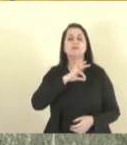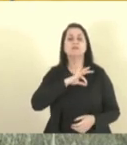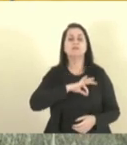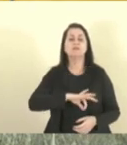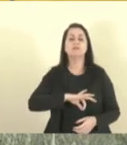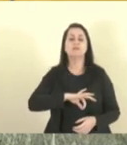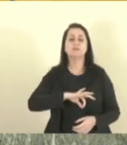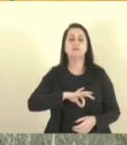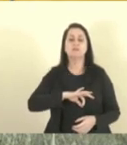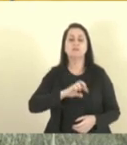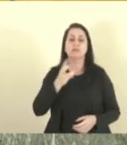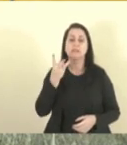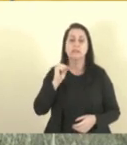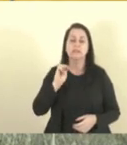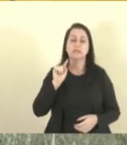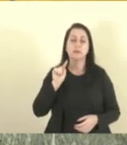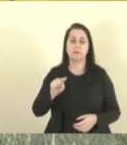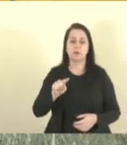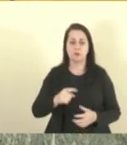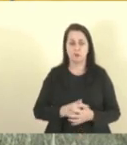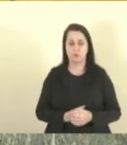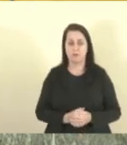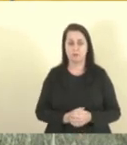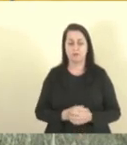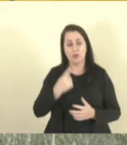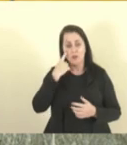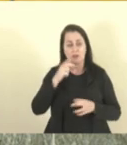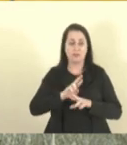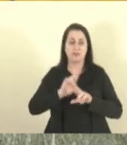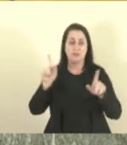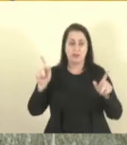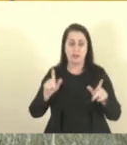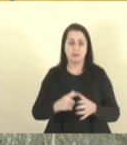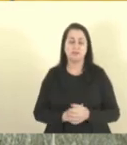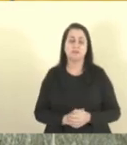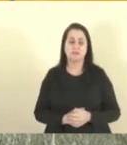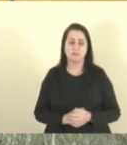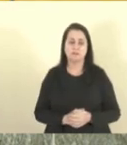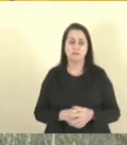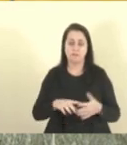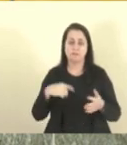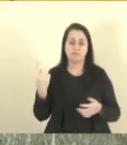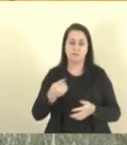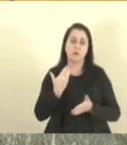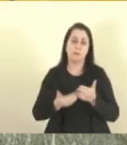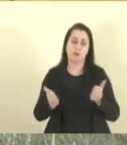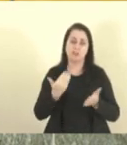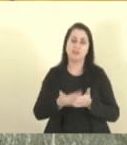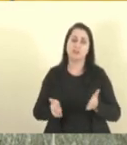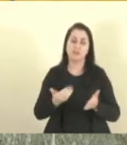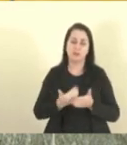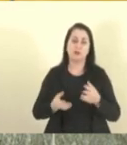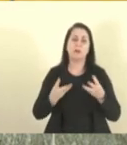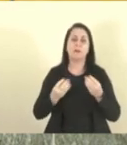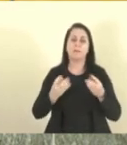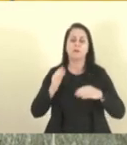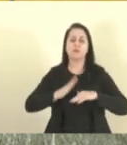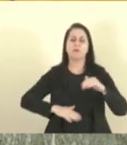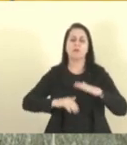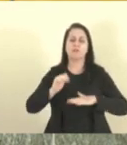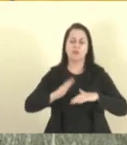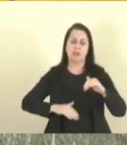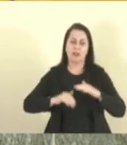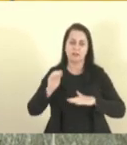salário inicial, em torno de 30 mil reais, olha a diferença, razão pela qual, nós temos perdido aqui, muitos profissionais,